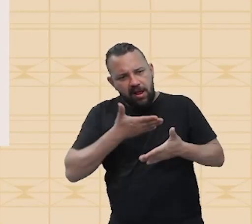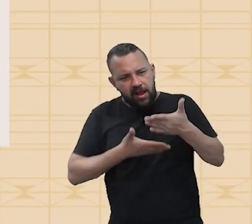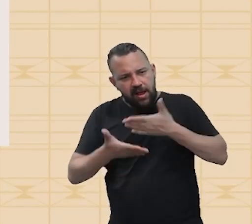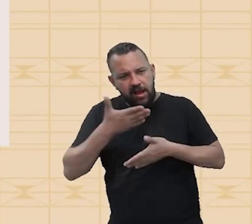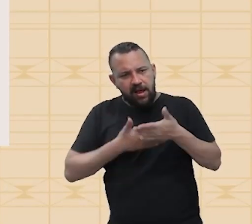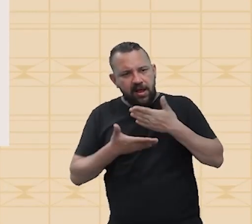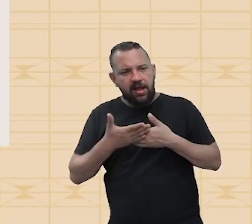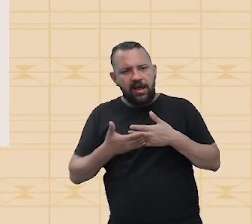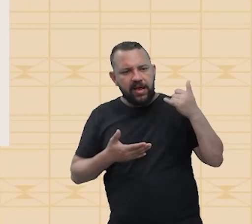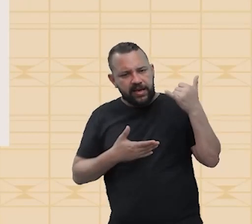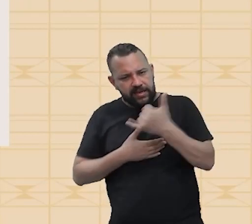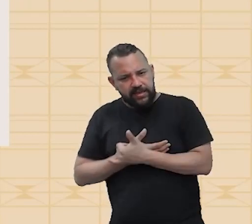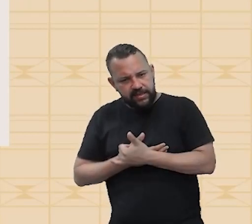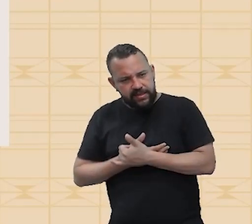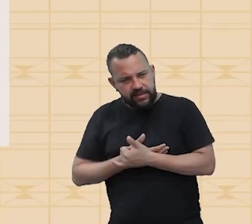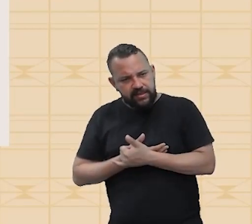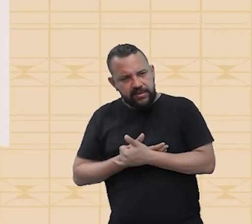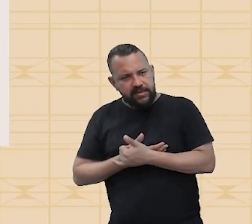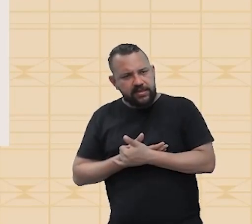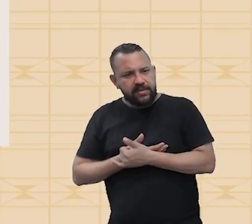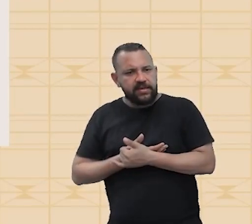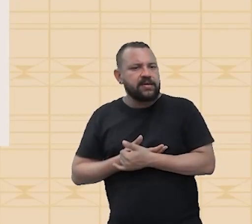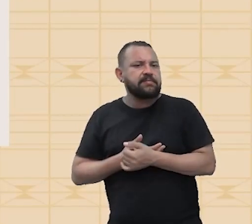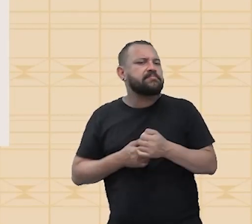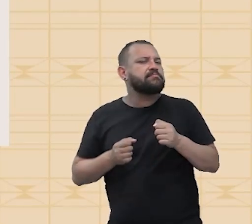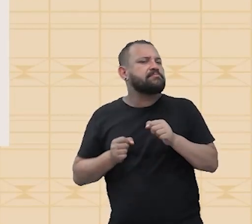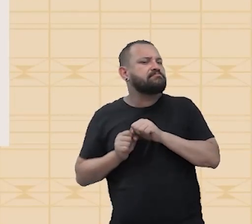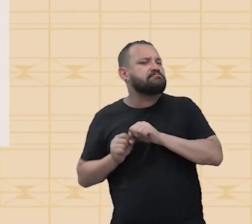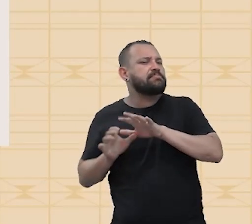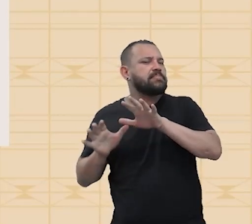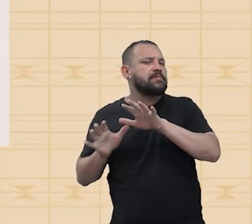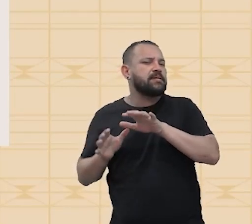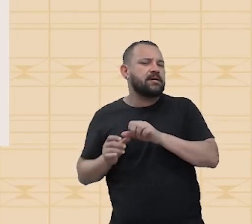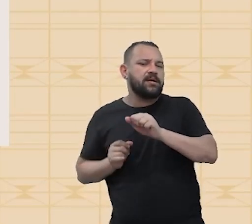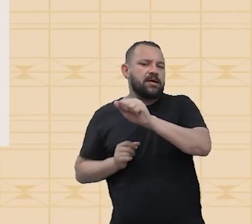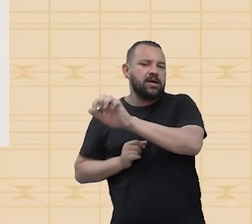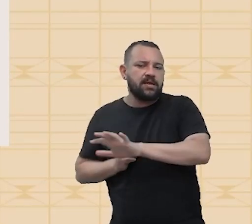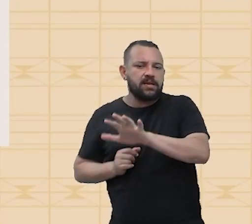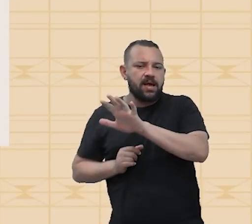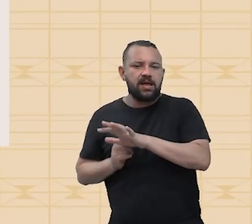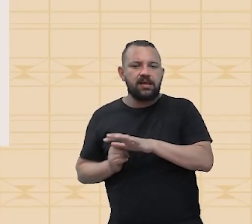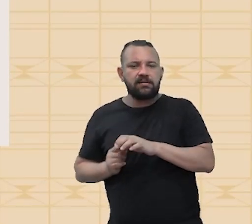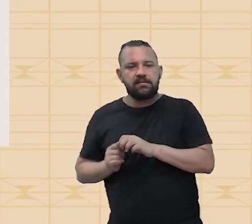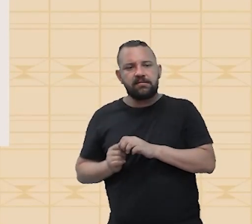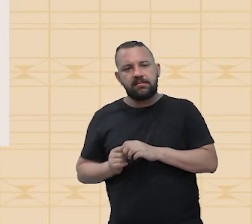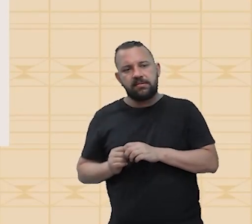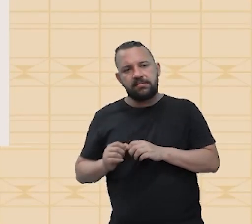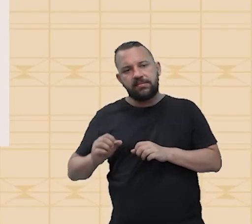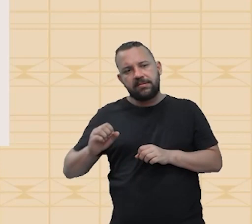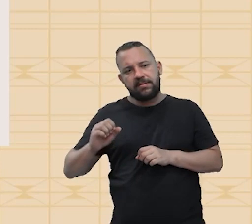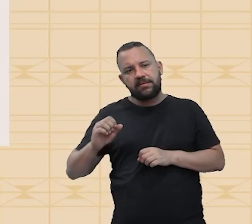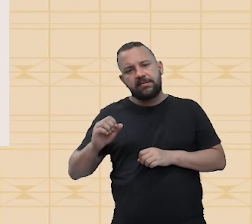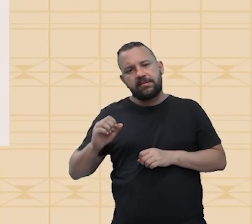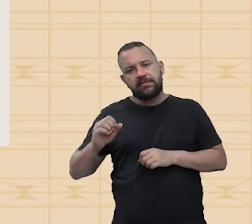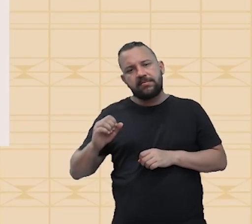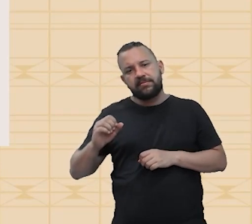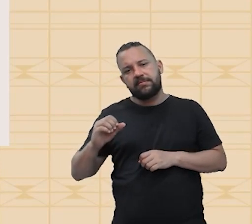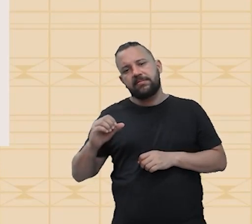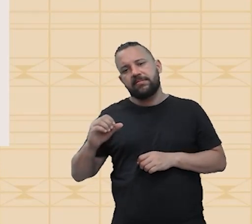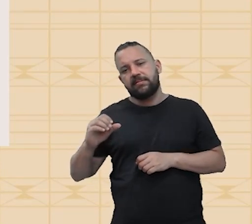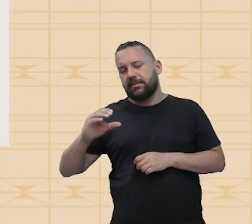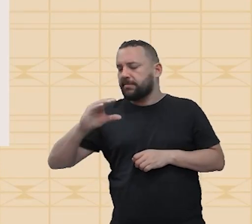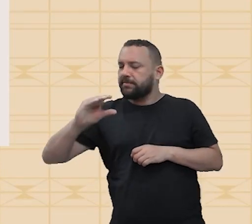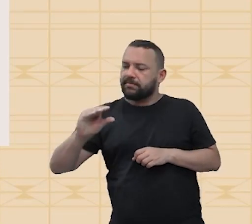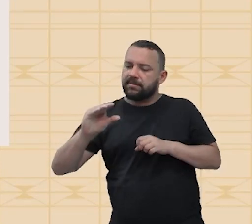energia, tá, que vai ser emitida pela área de secção, que vai ser obtida pela área da secção de uma esfera,